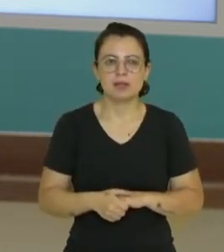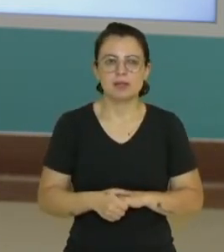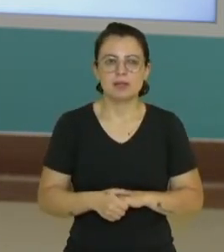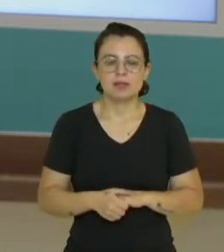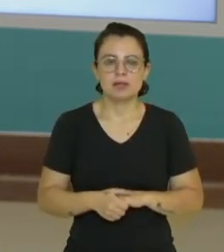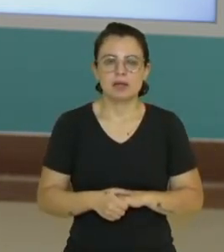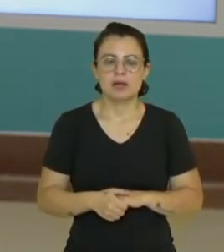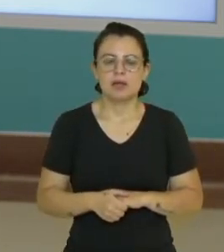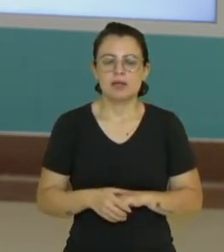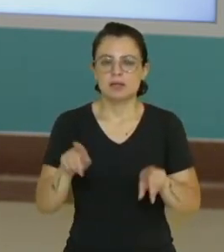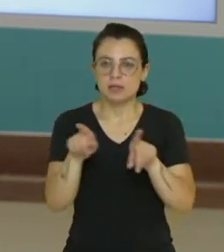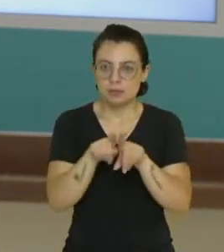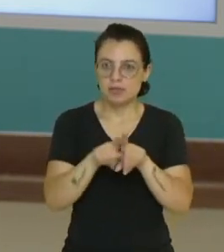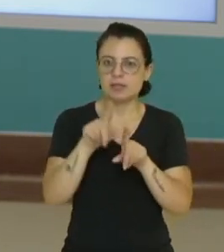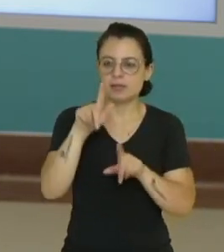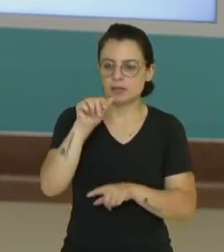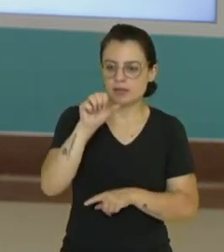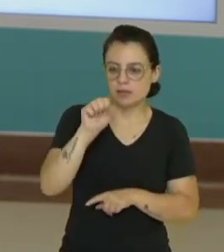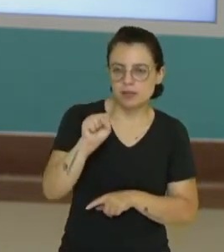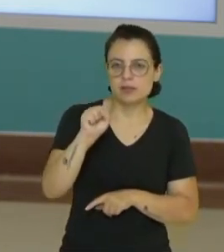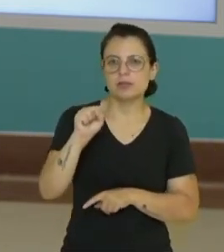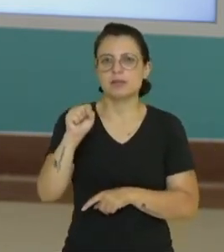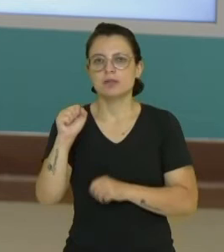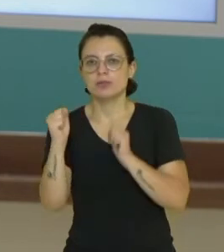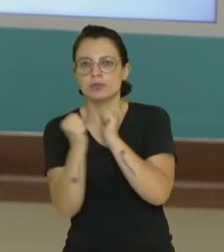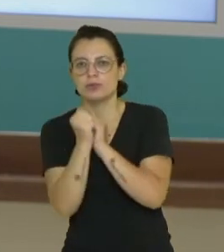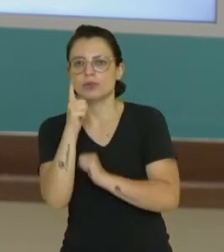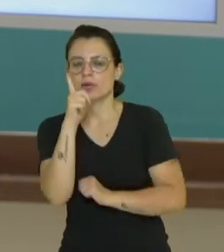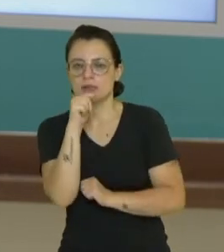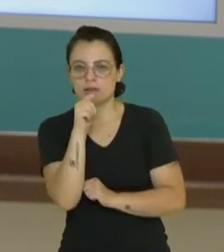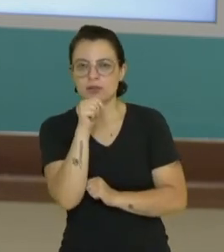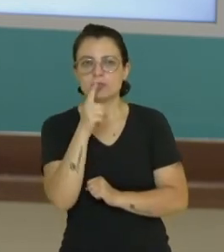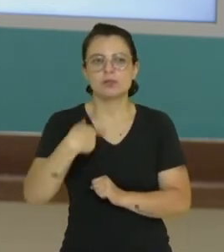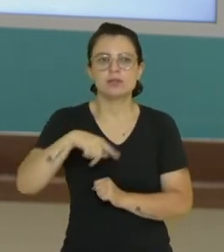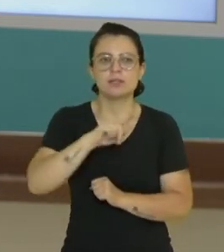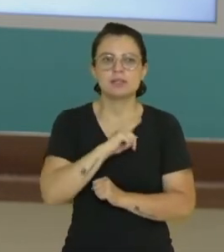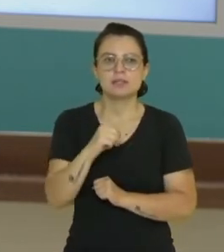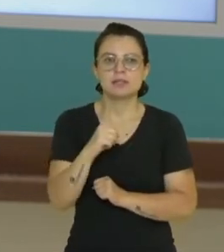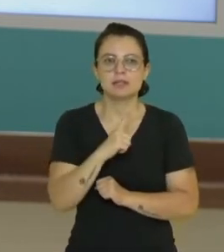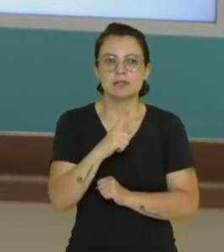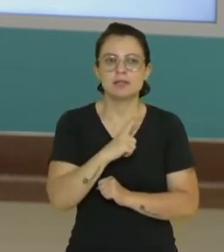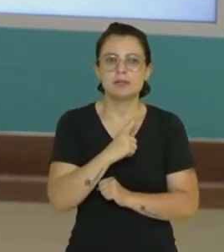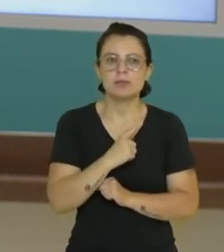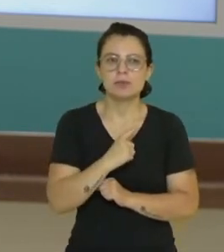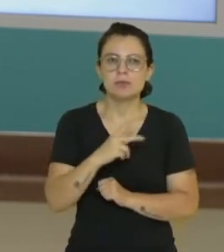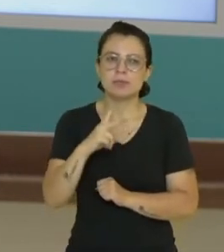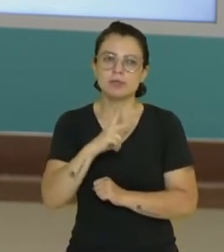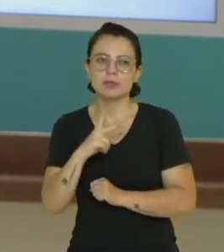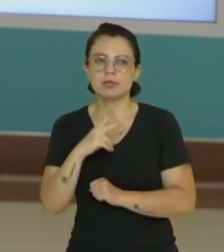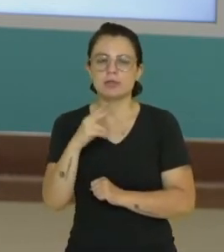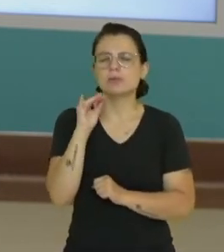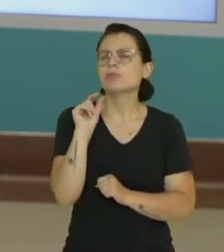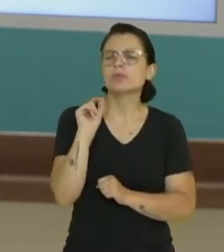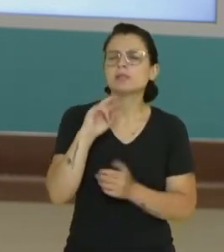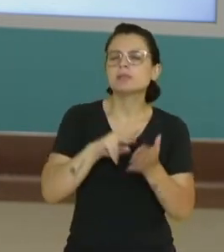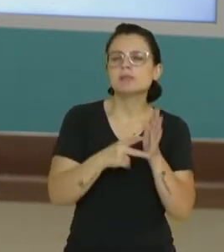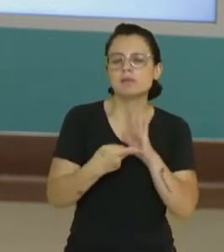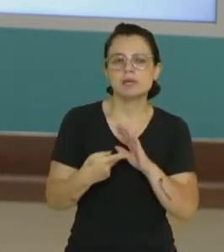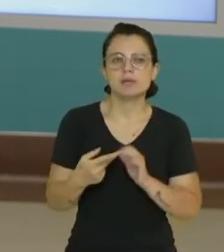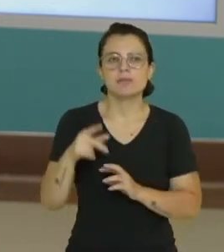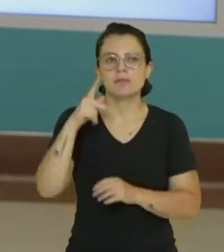então, de ter aqueles gases que nós vimos e a água, também temos material particulado. Mas o que é isso?